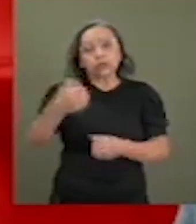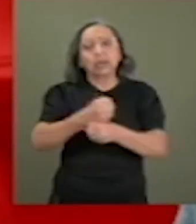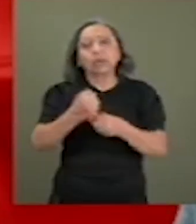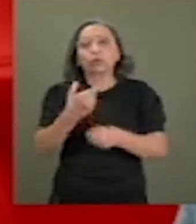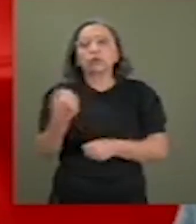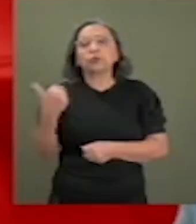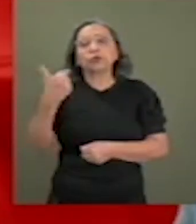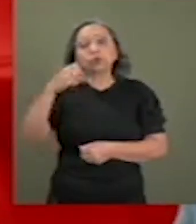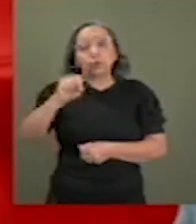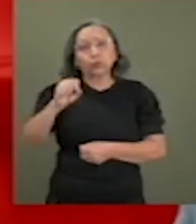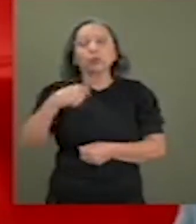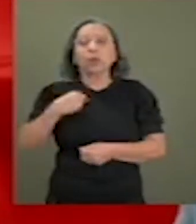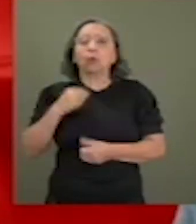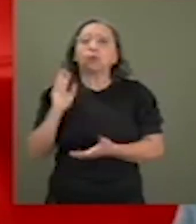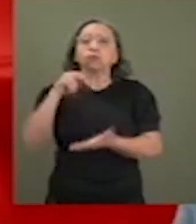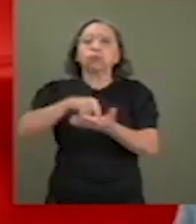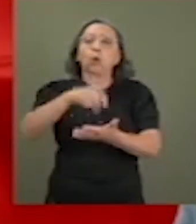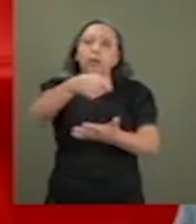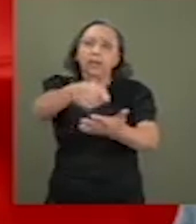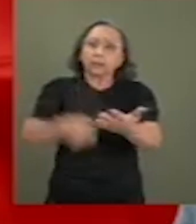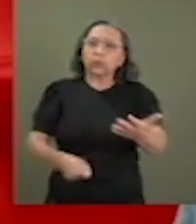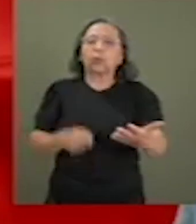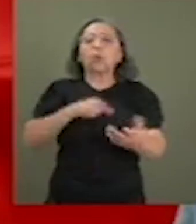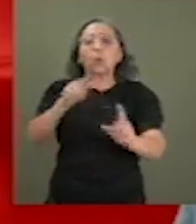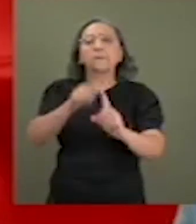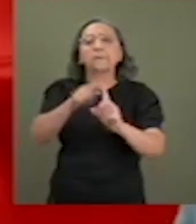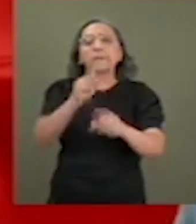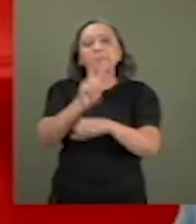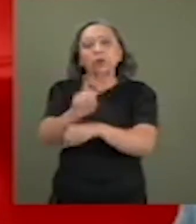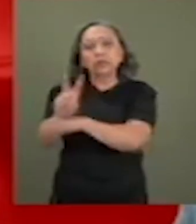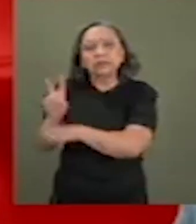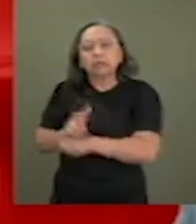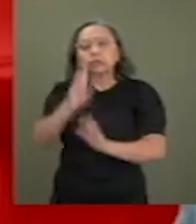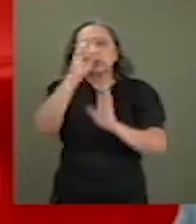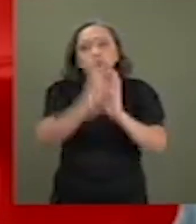sou o relator, visa a proteção do direito dos trabalhadores.